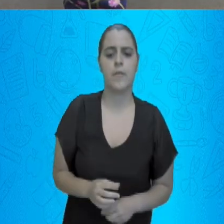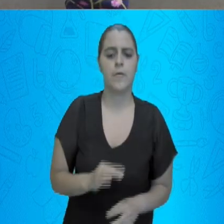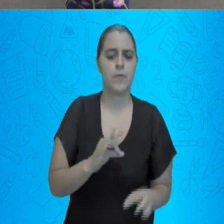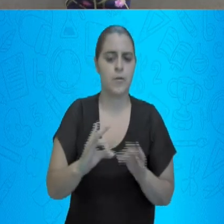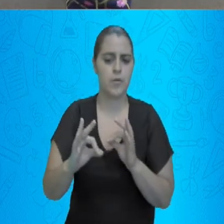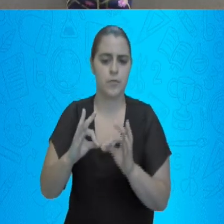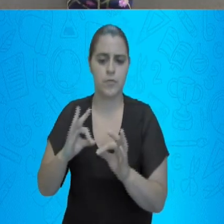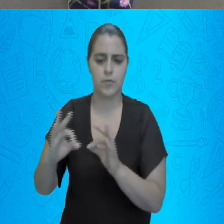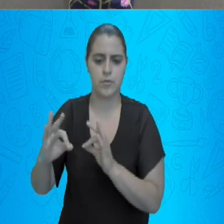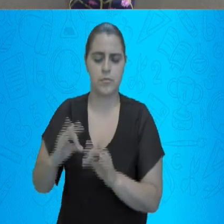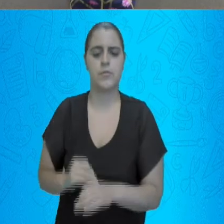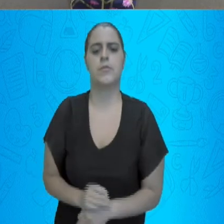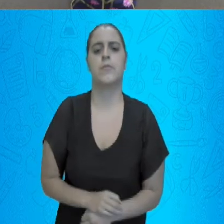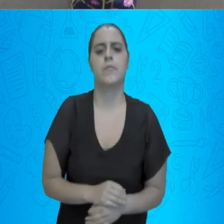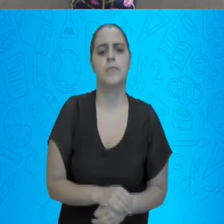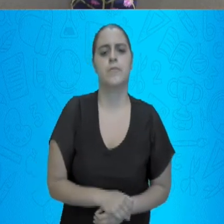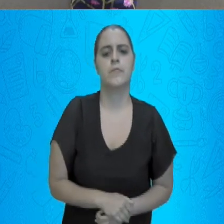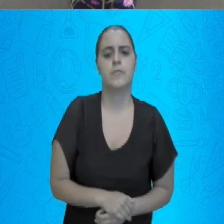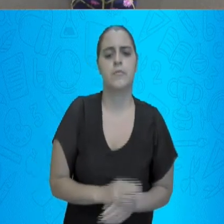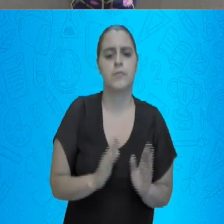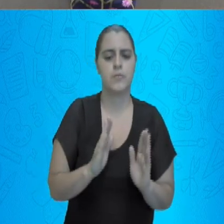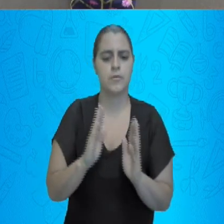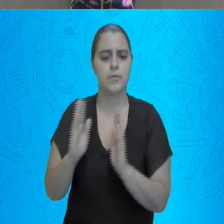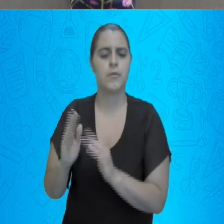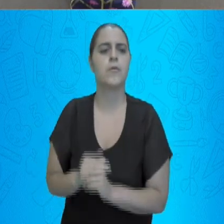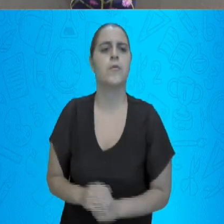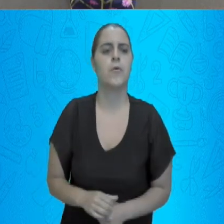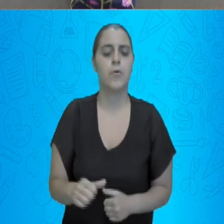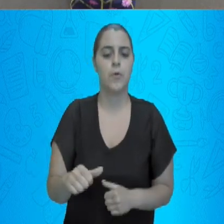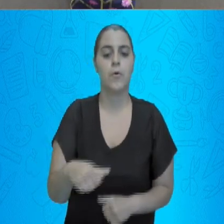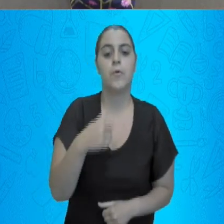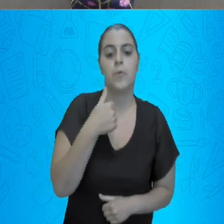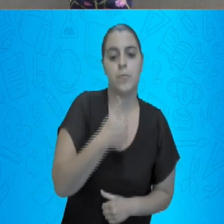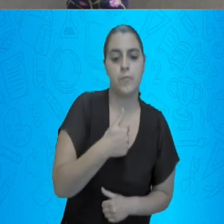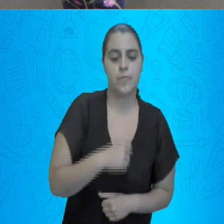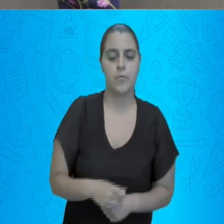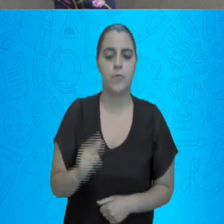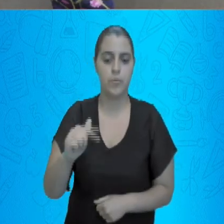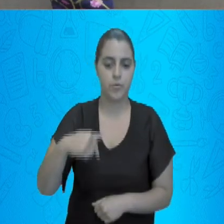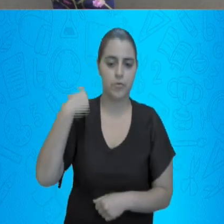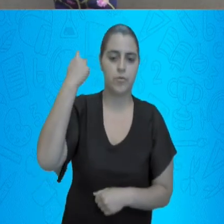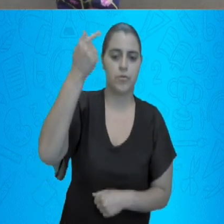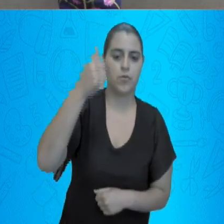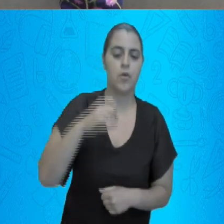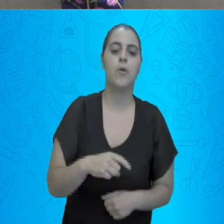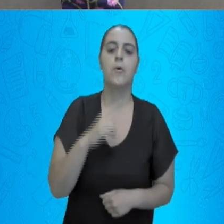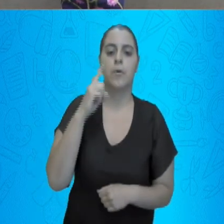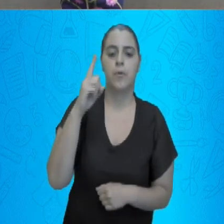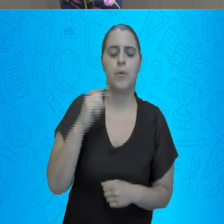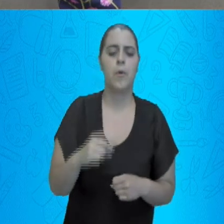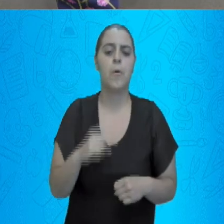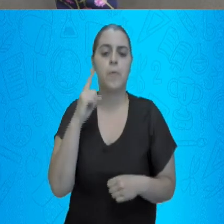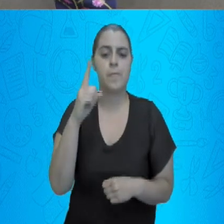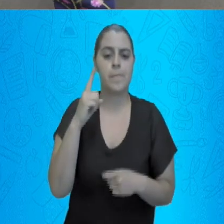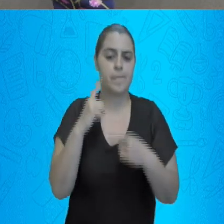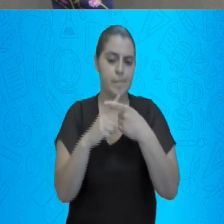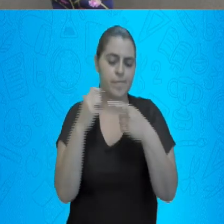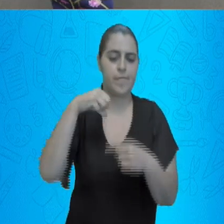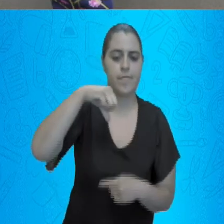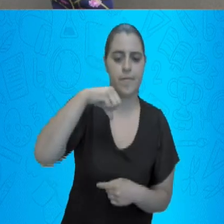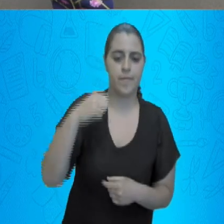cada um na sua ordem. O 1. E sobe o 1. 1 mais 9.